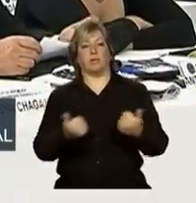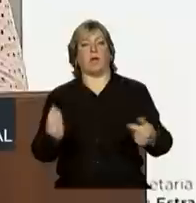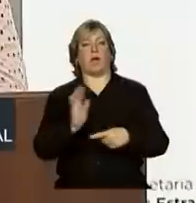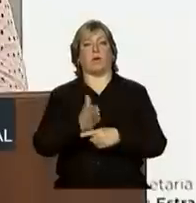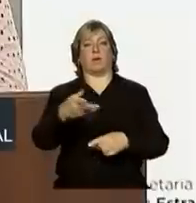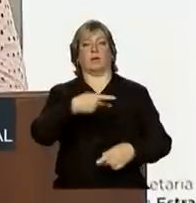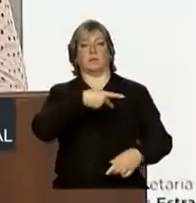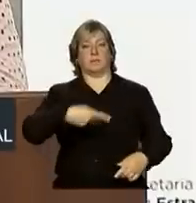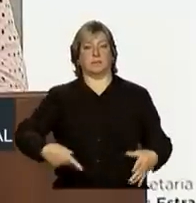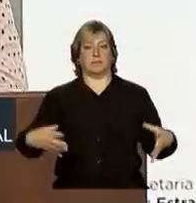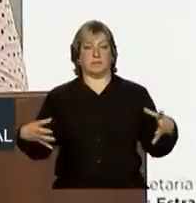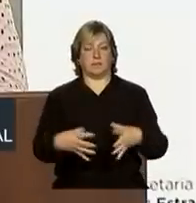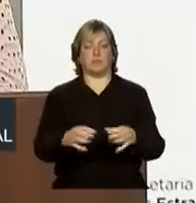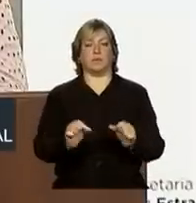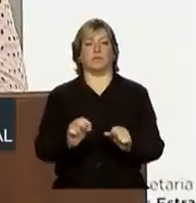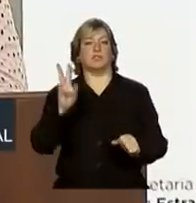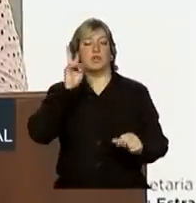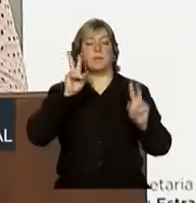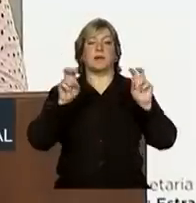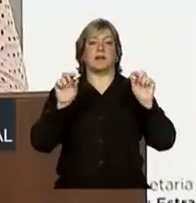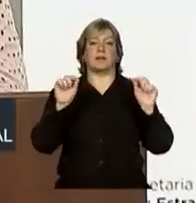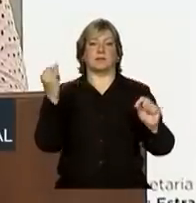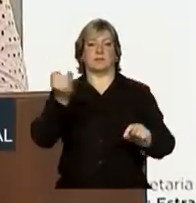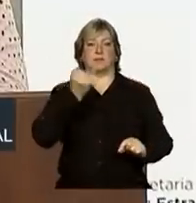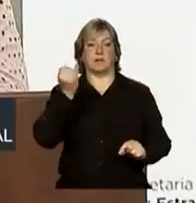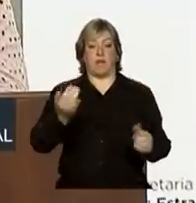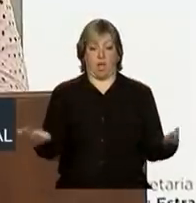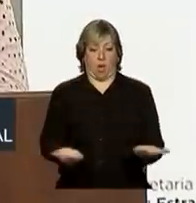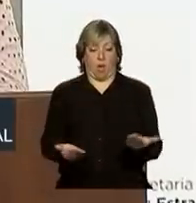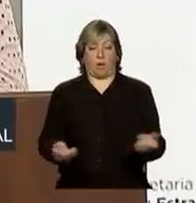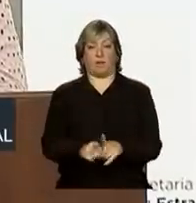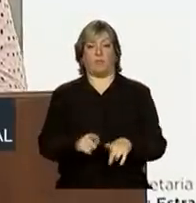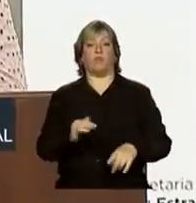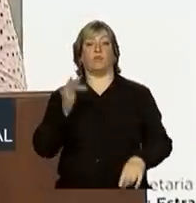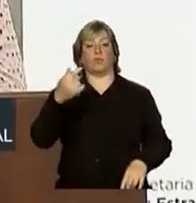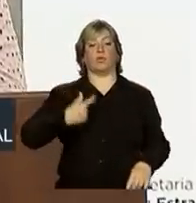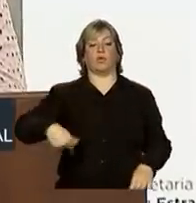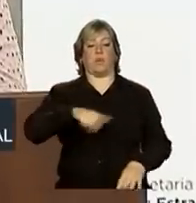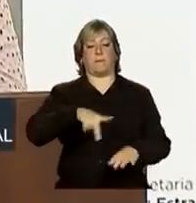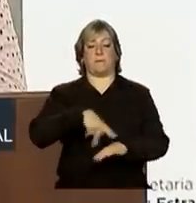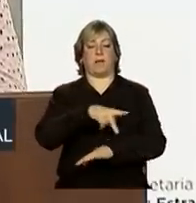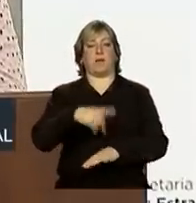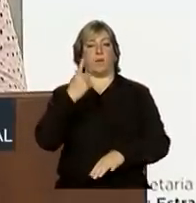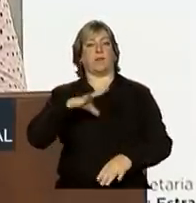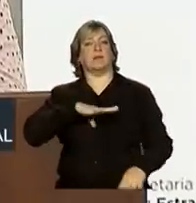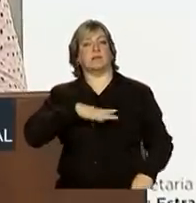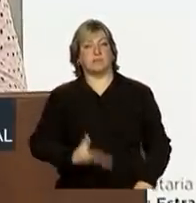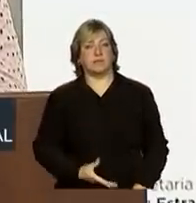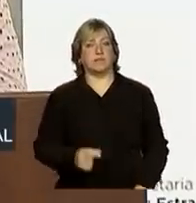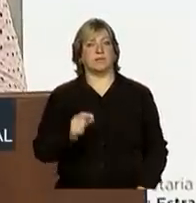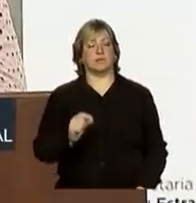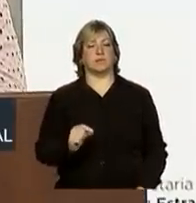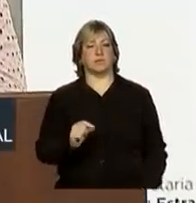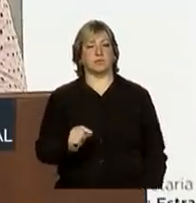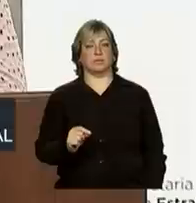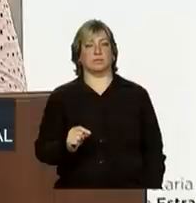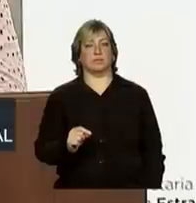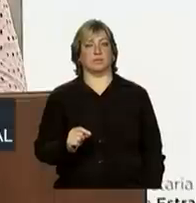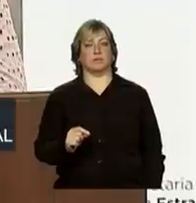questões relevantes para o presente e o futuro do nosso país. Um desafio, o de